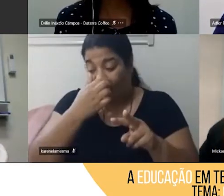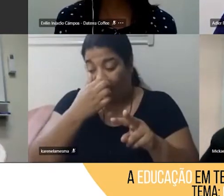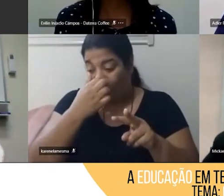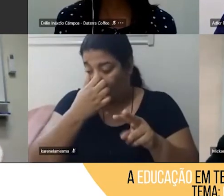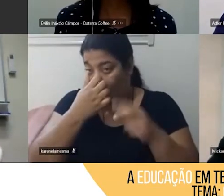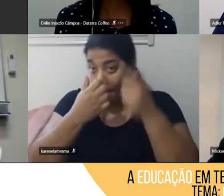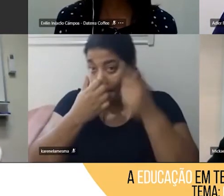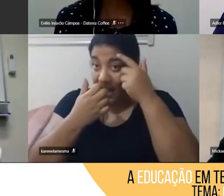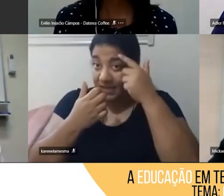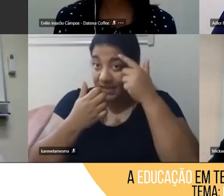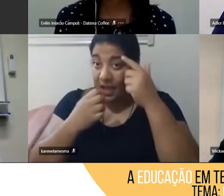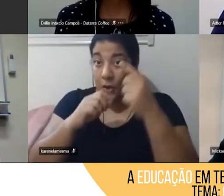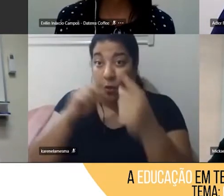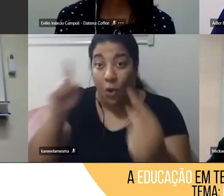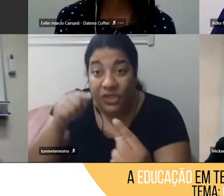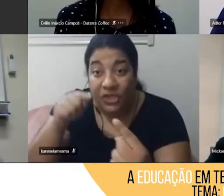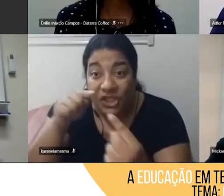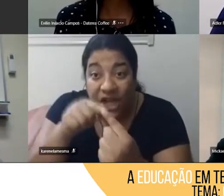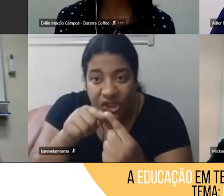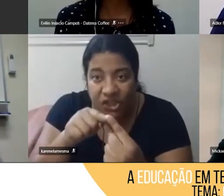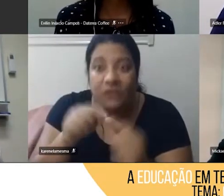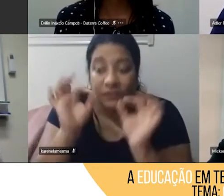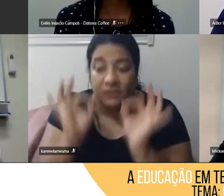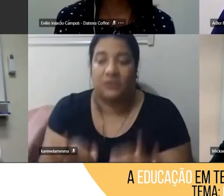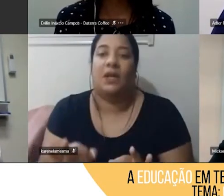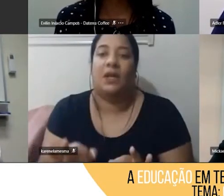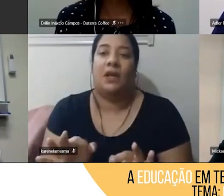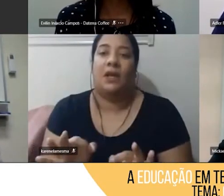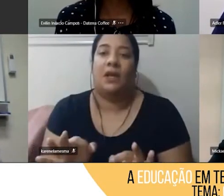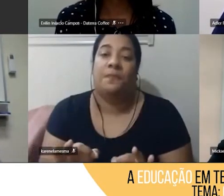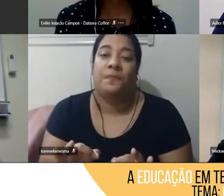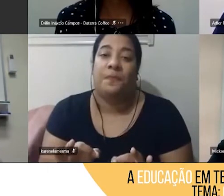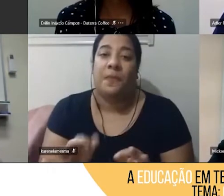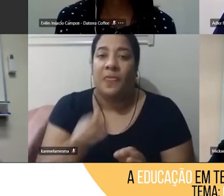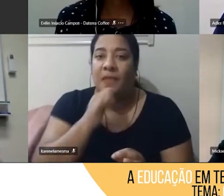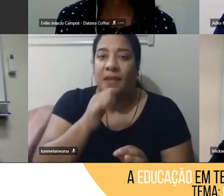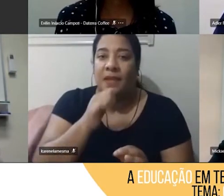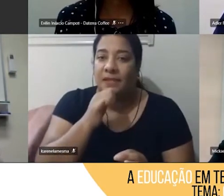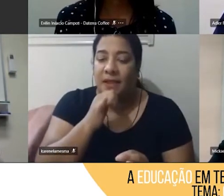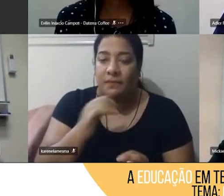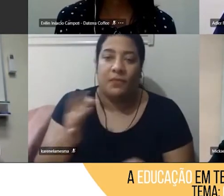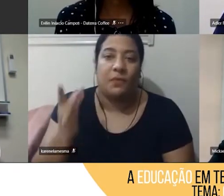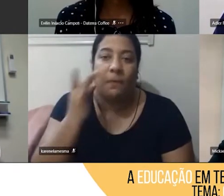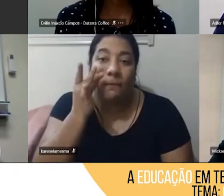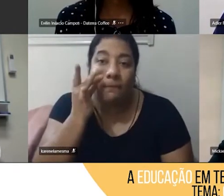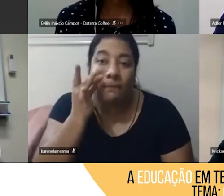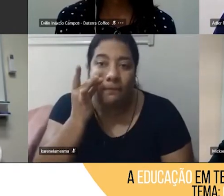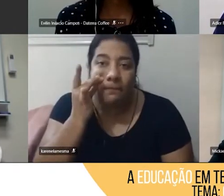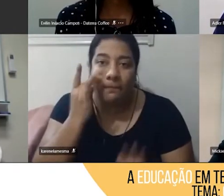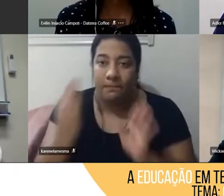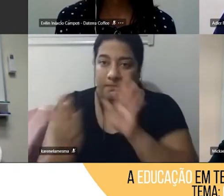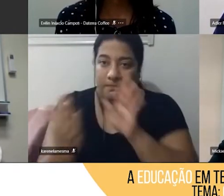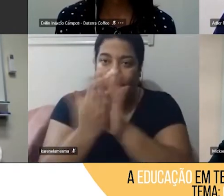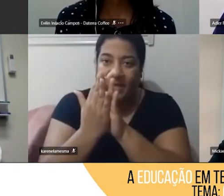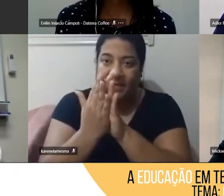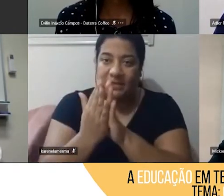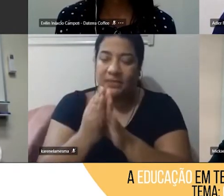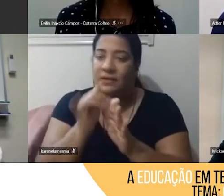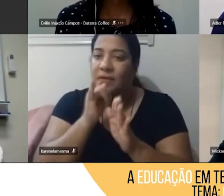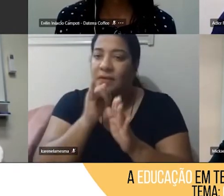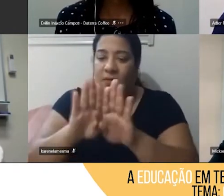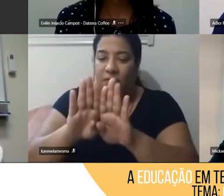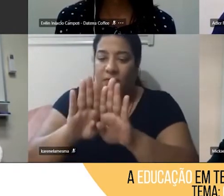intencional, a gente consegue fazer isso. Então, quando nós estamos no presencial, desde a entrada do jovem na